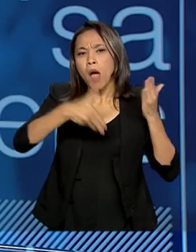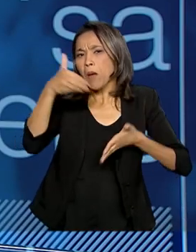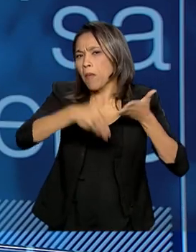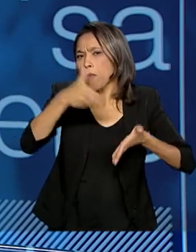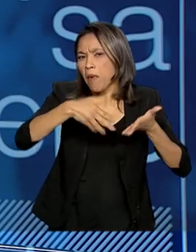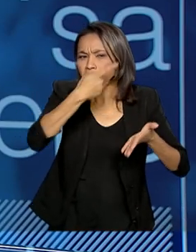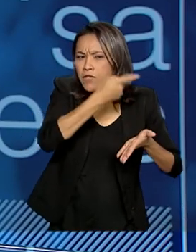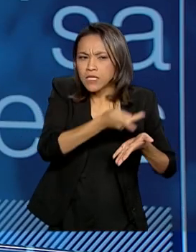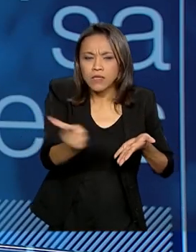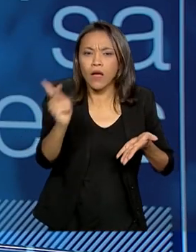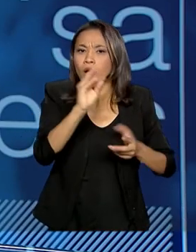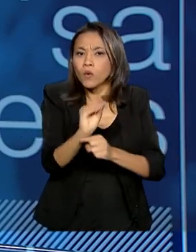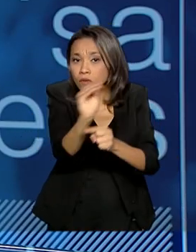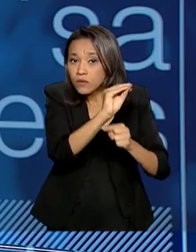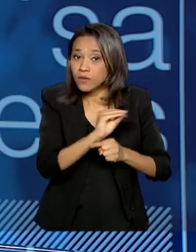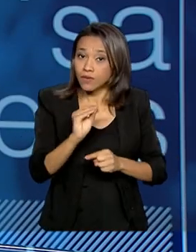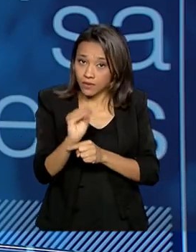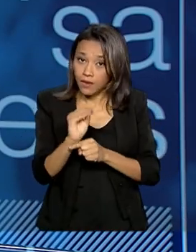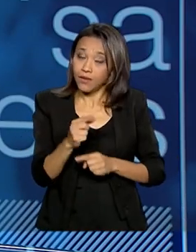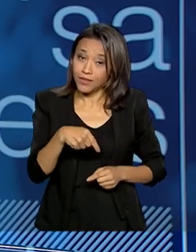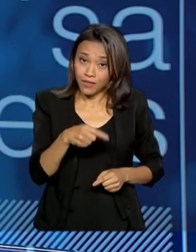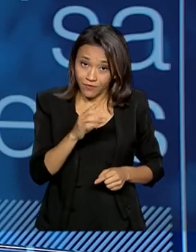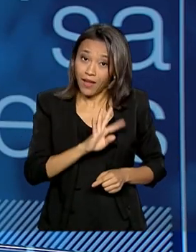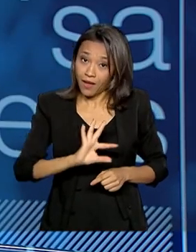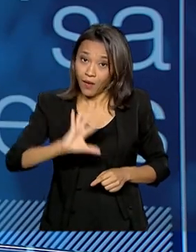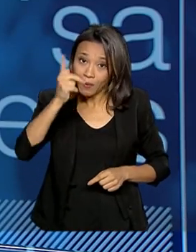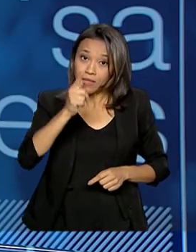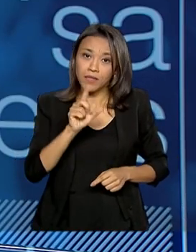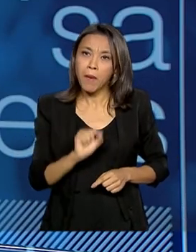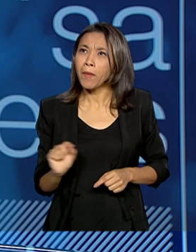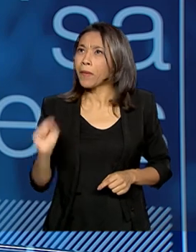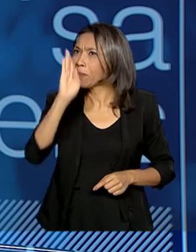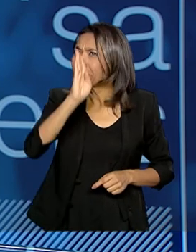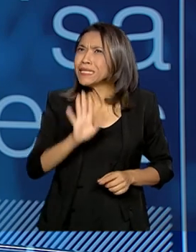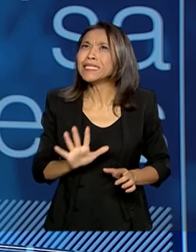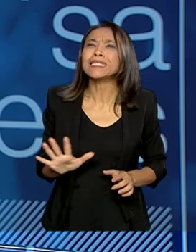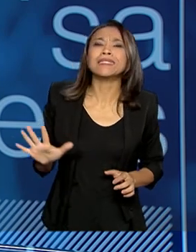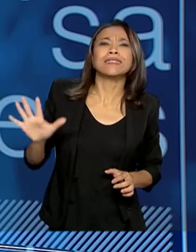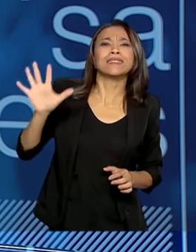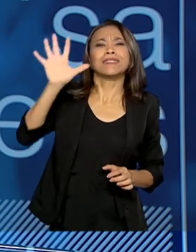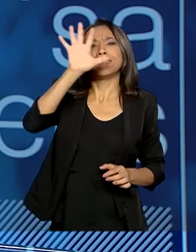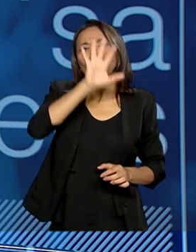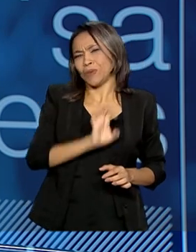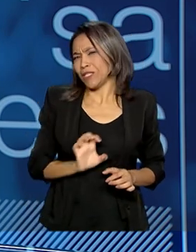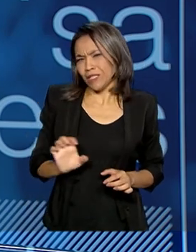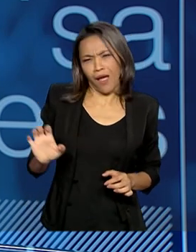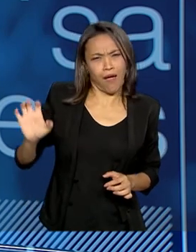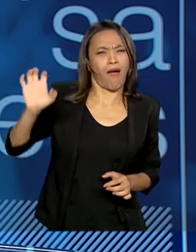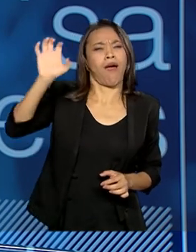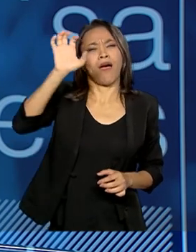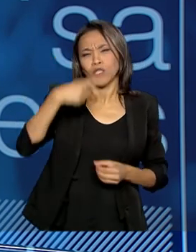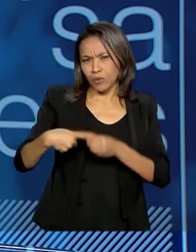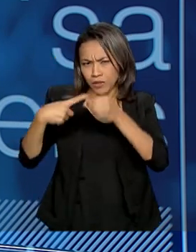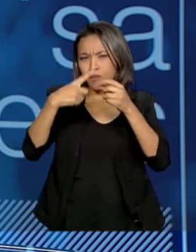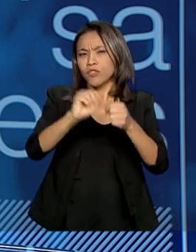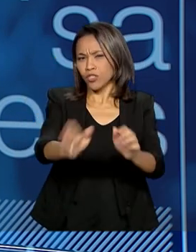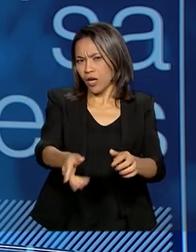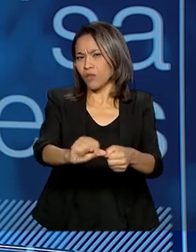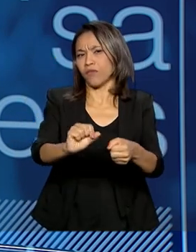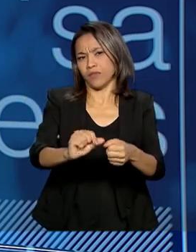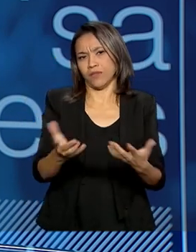preservar e isso aí vai ser no Brasil inteiro. Não só no governo federal, mas os estados estão fazendo e municípios estão fazendo também.